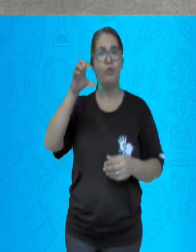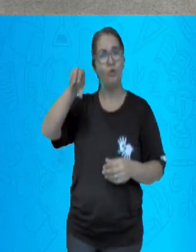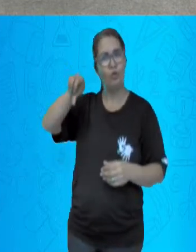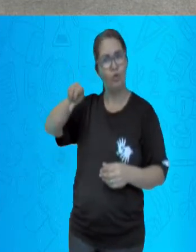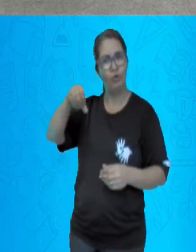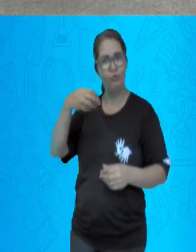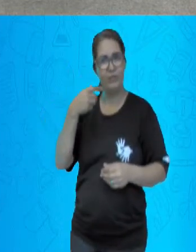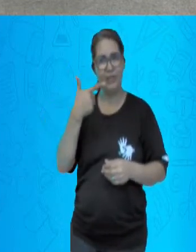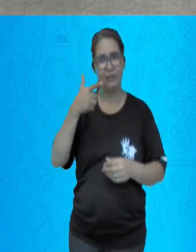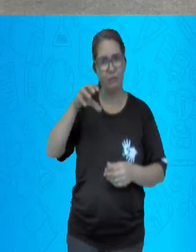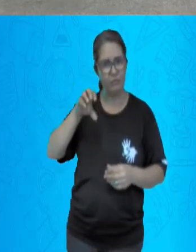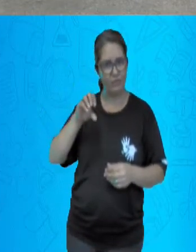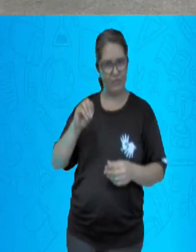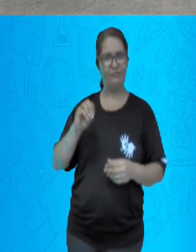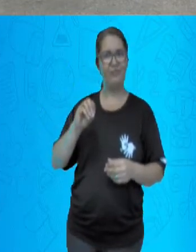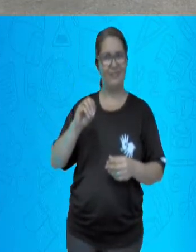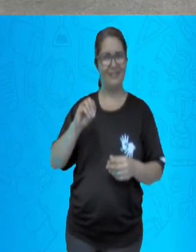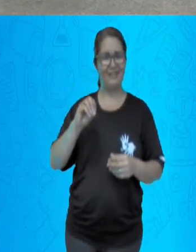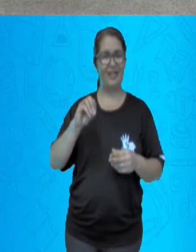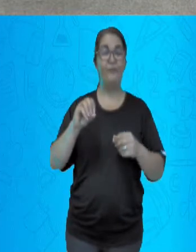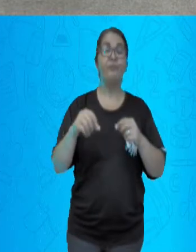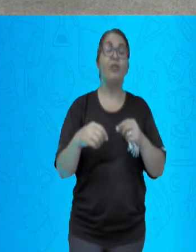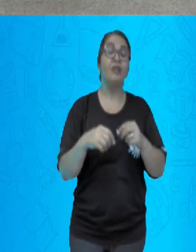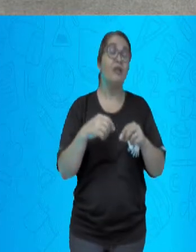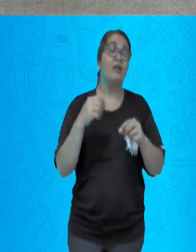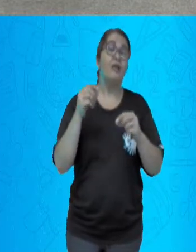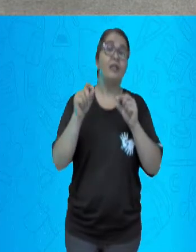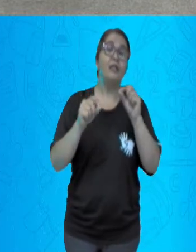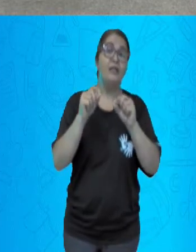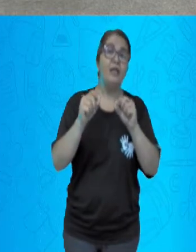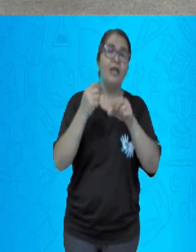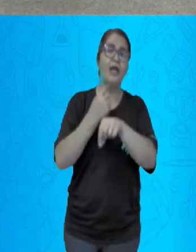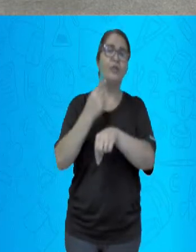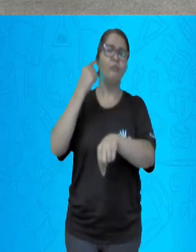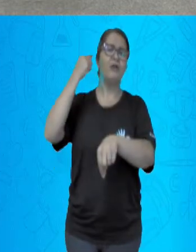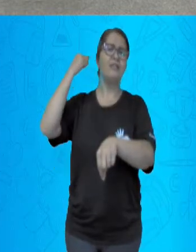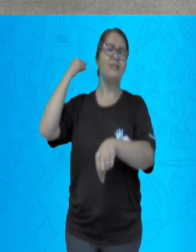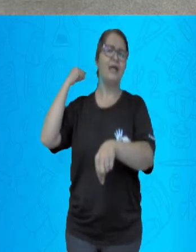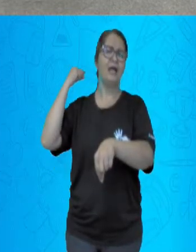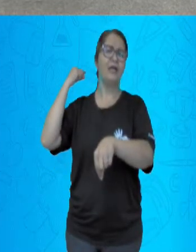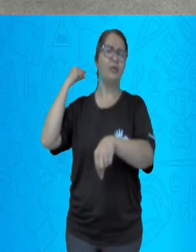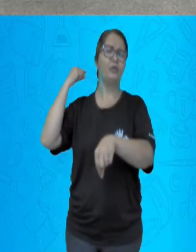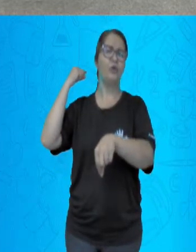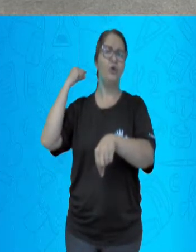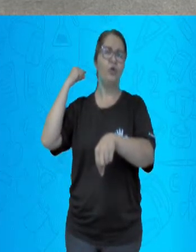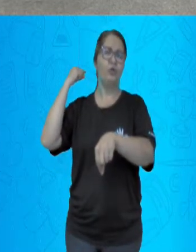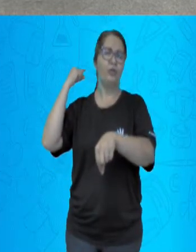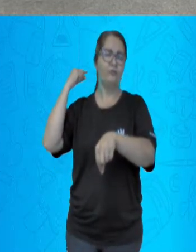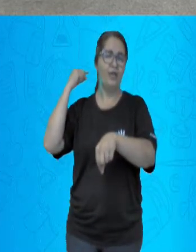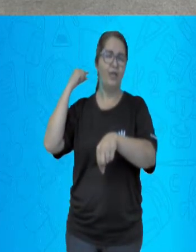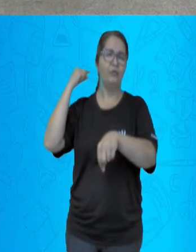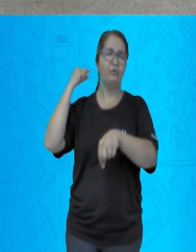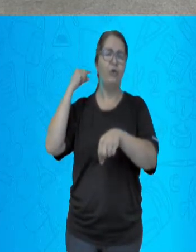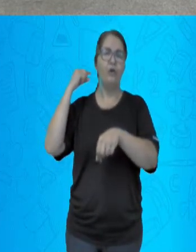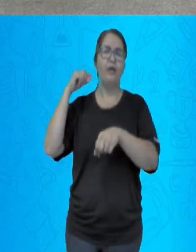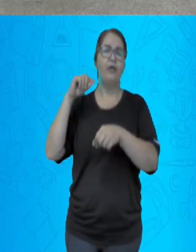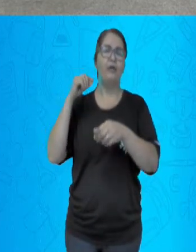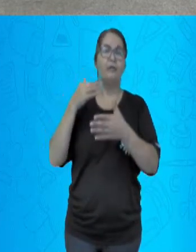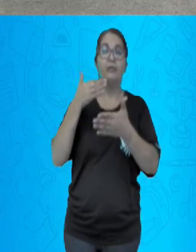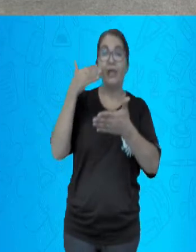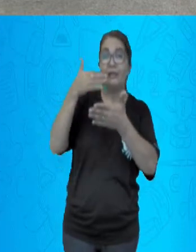influenciado pelas ideias dos anarquistas italianos, da mesma época,